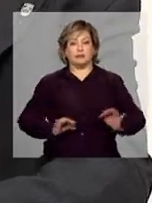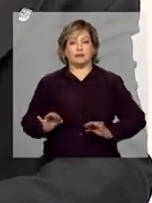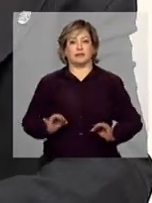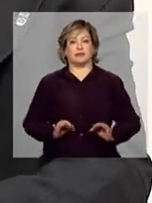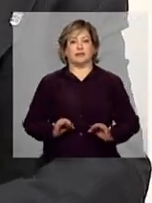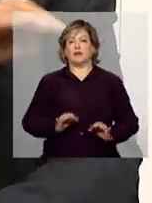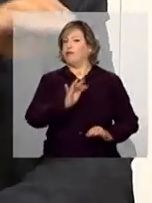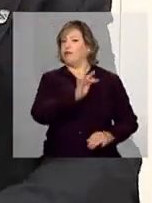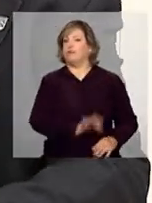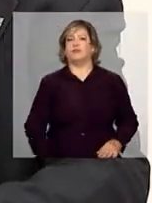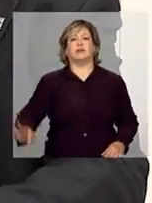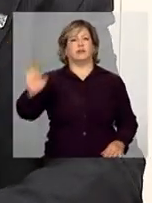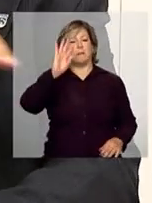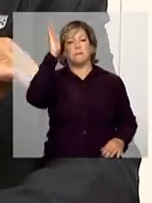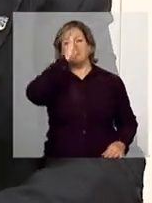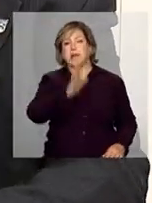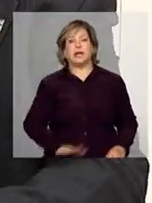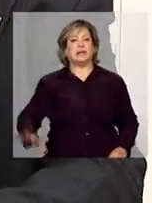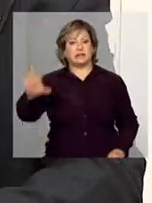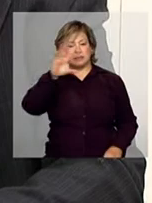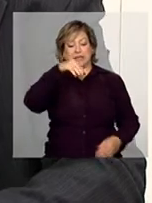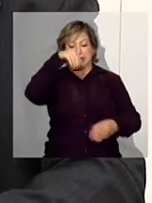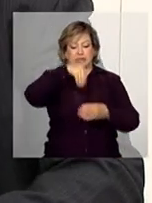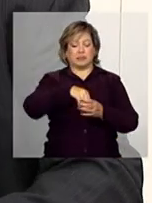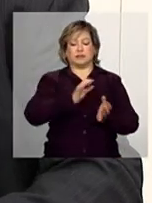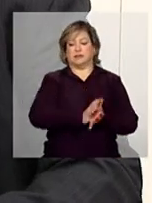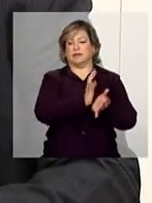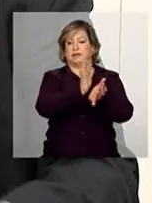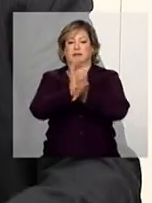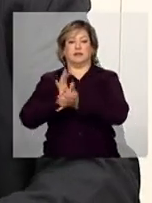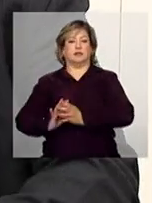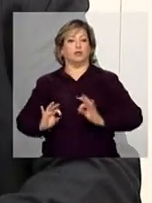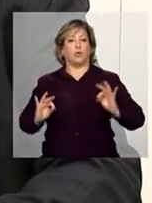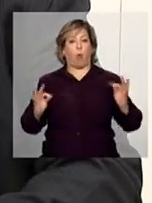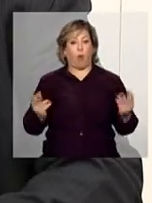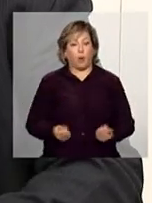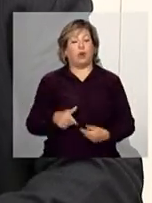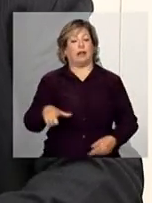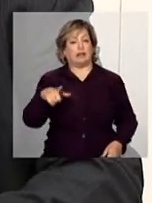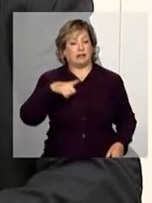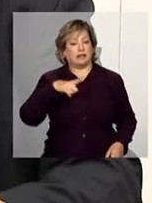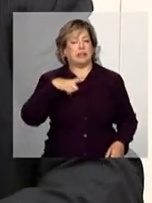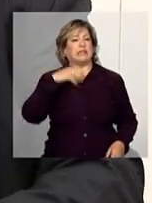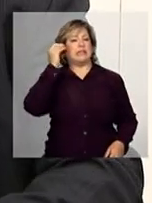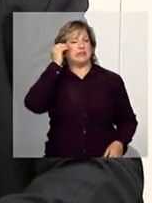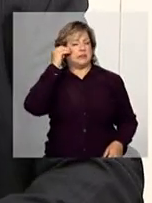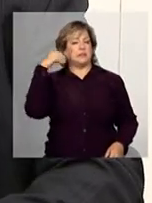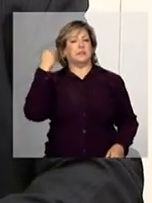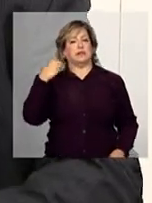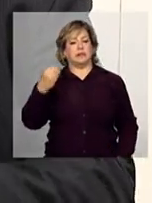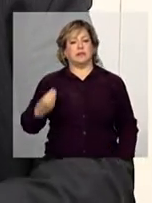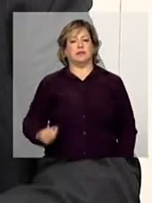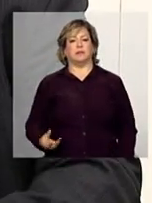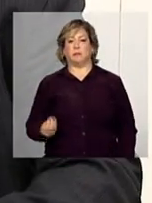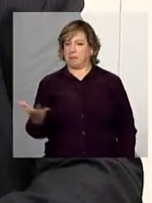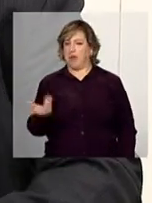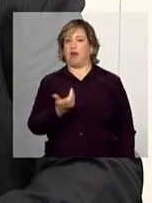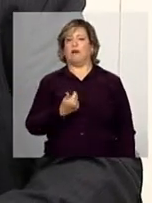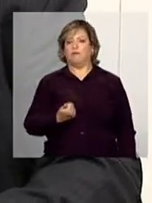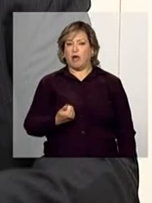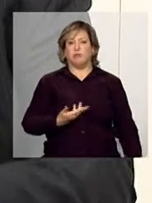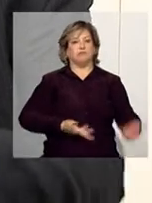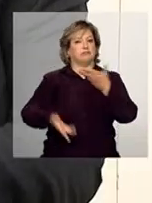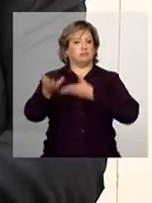federativa e intersetorial, que tem sido uma experiência maravilhosa,